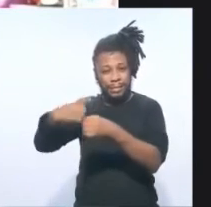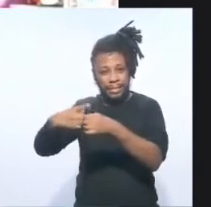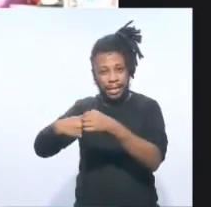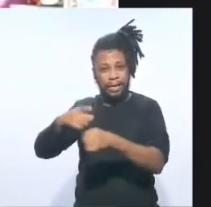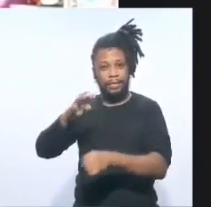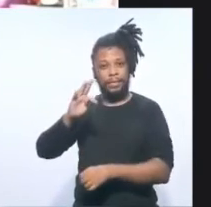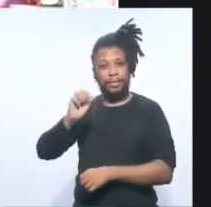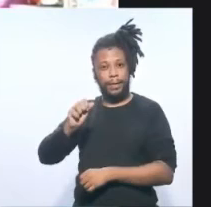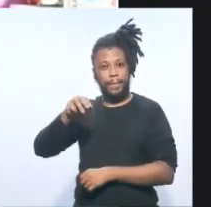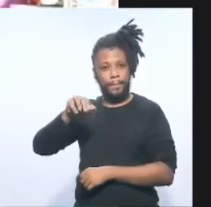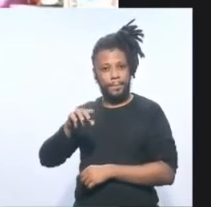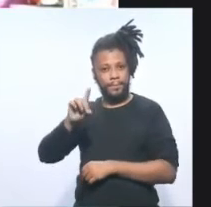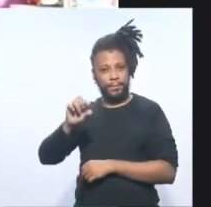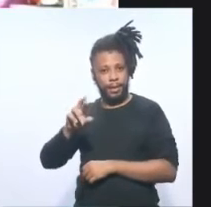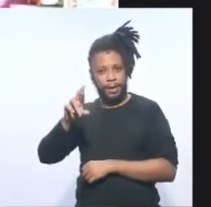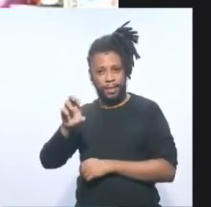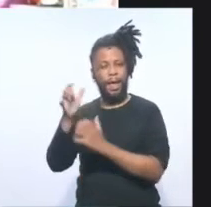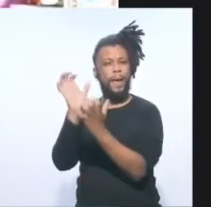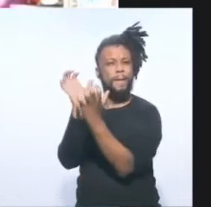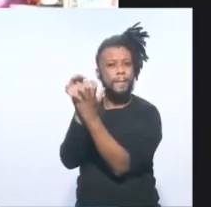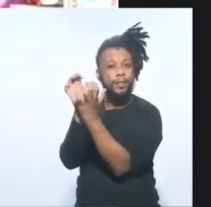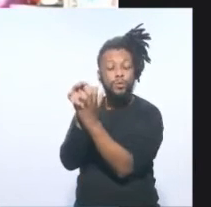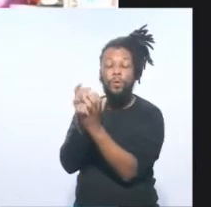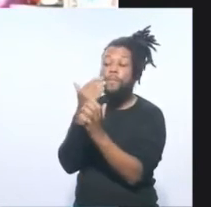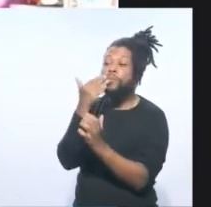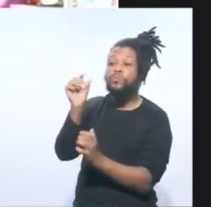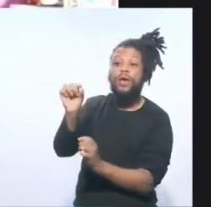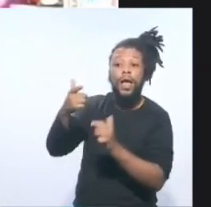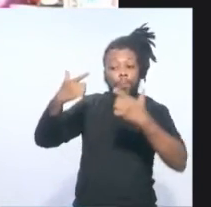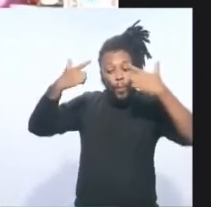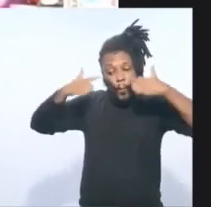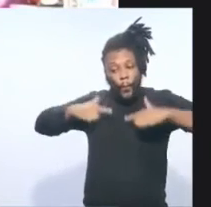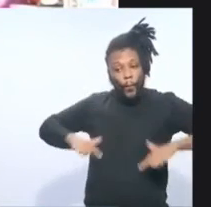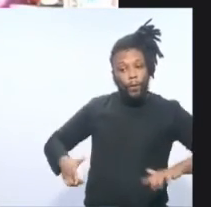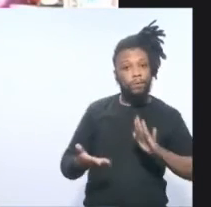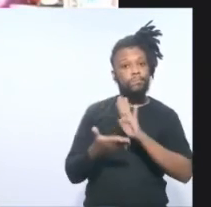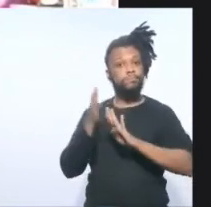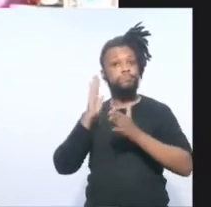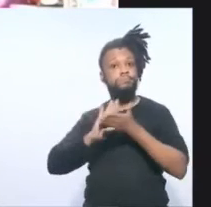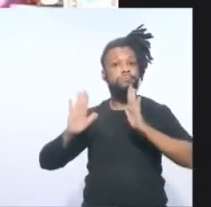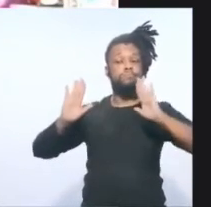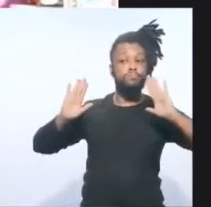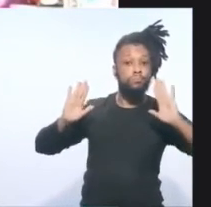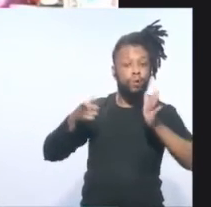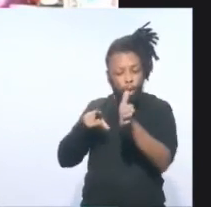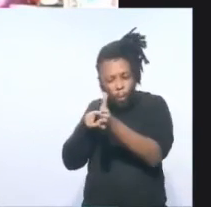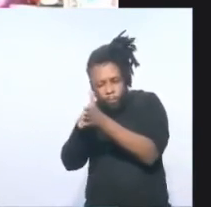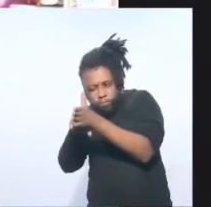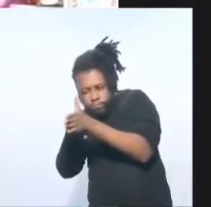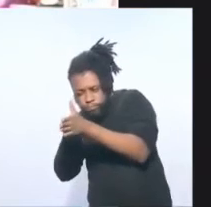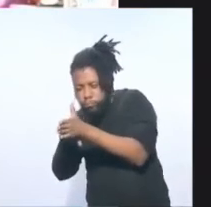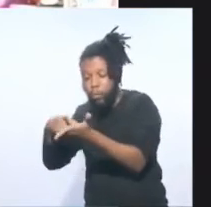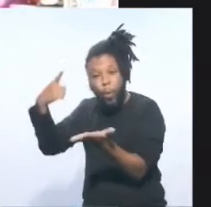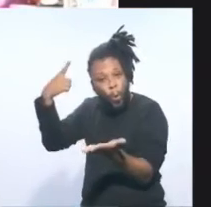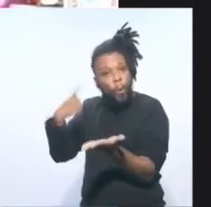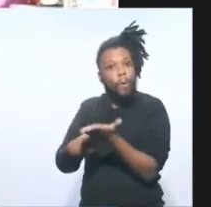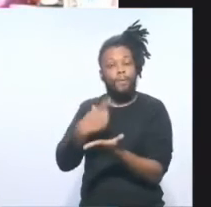estado de Pernambuco, isenção, imparcialidade, celeridade,